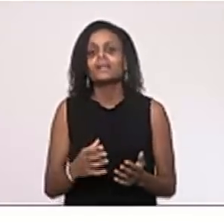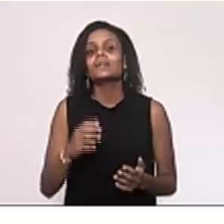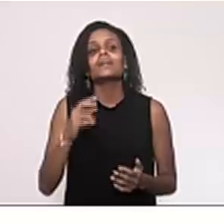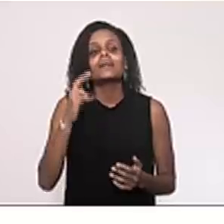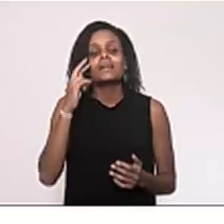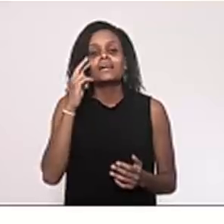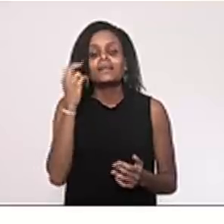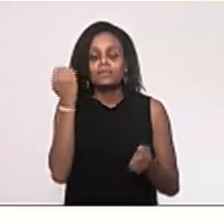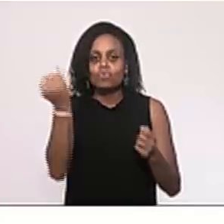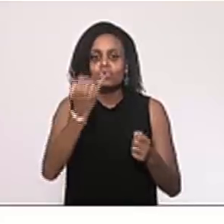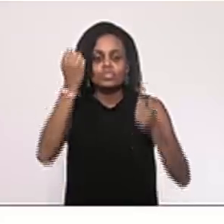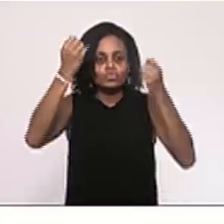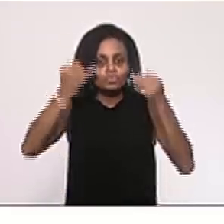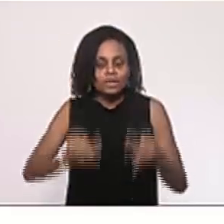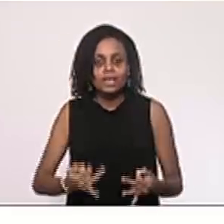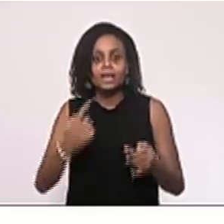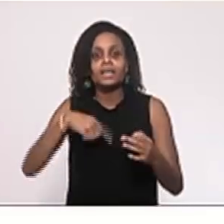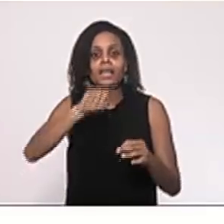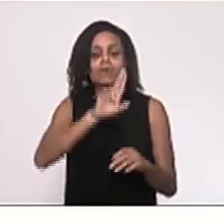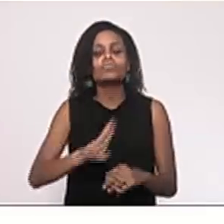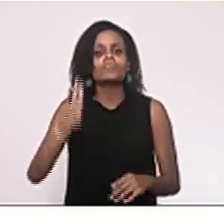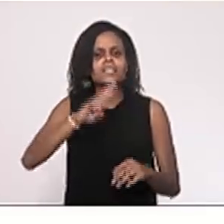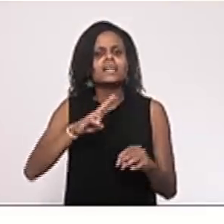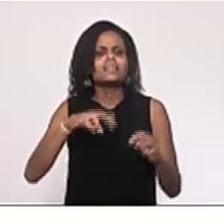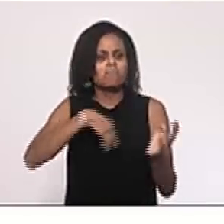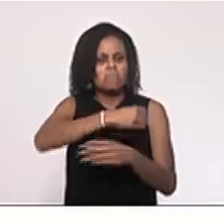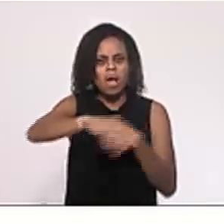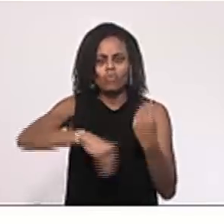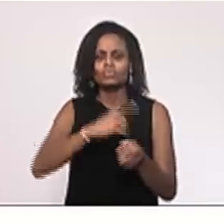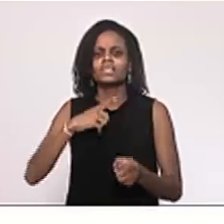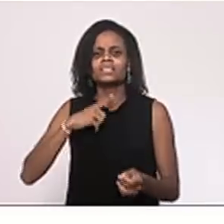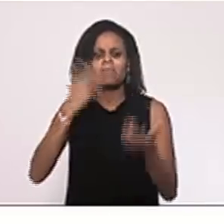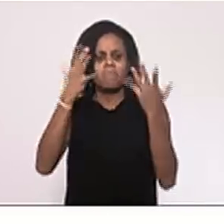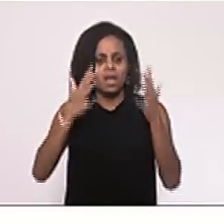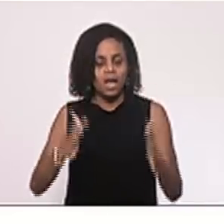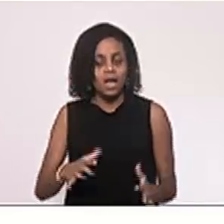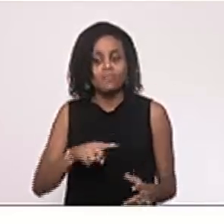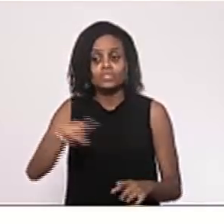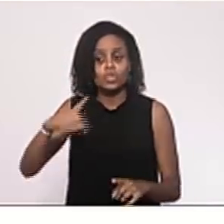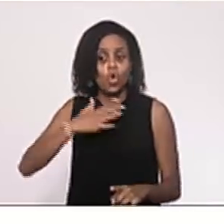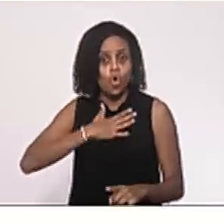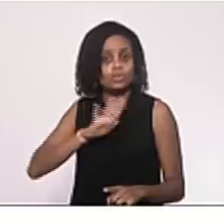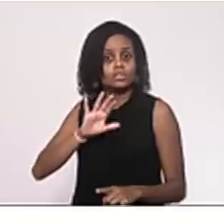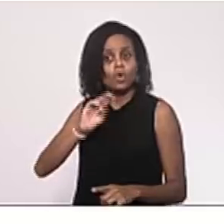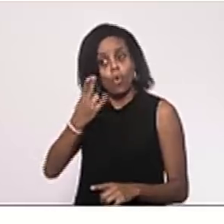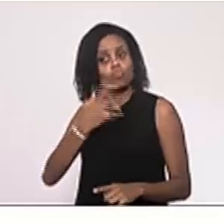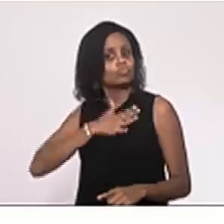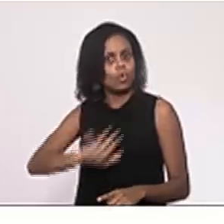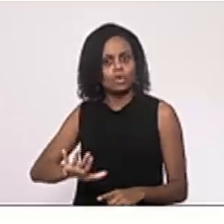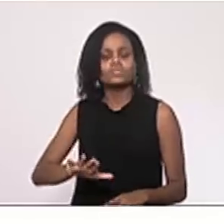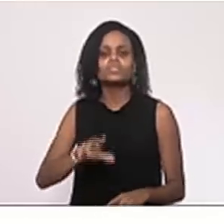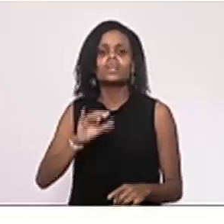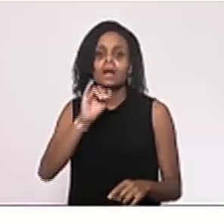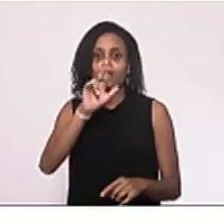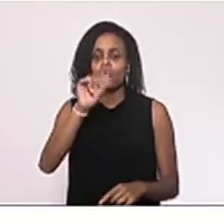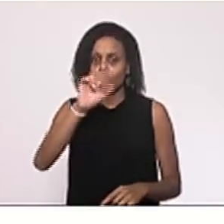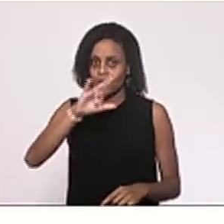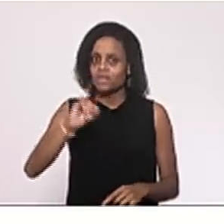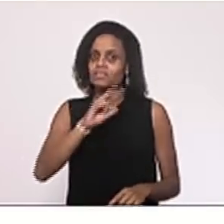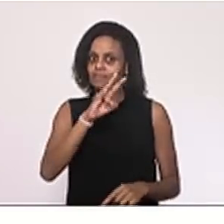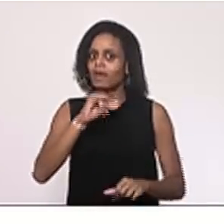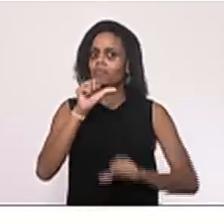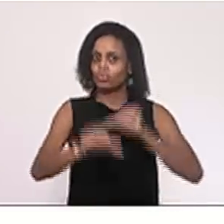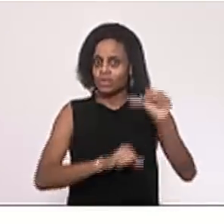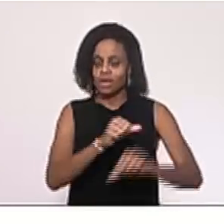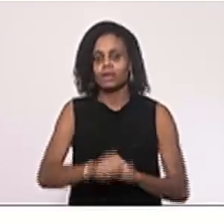putrefação, e nós vamos restaurar a universidade. Os senhores gostem ou não, a UERJ vai mudar. Assim como o Rio de Janeiro vai mudar